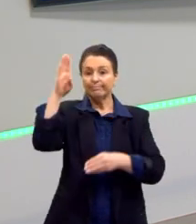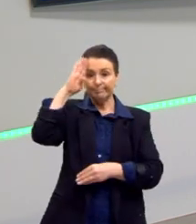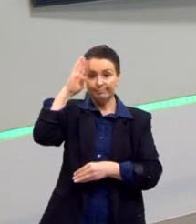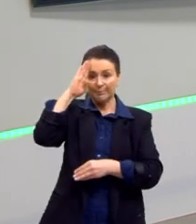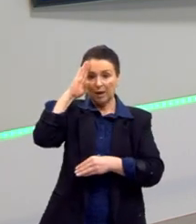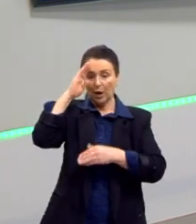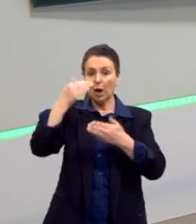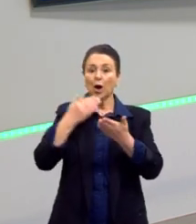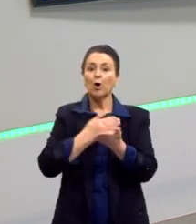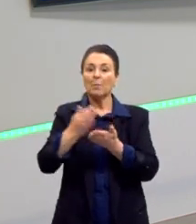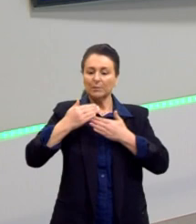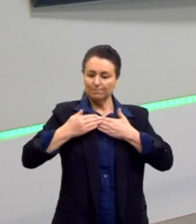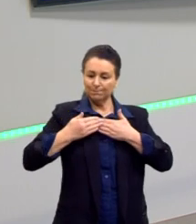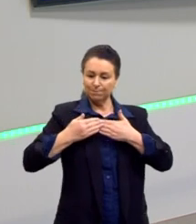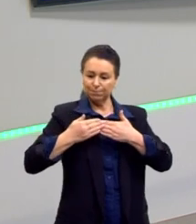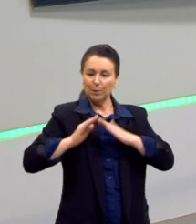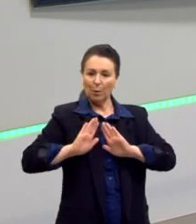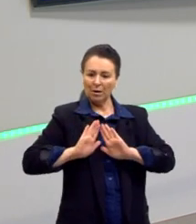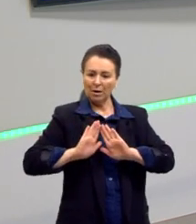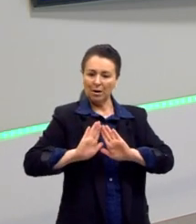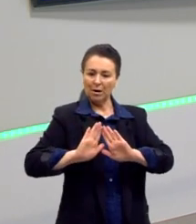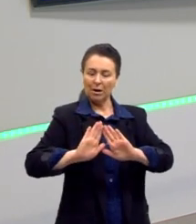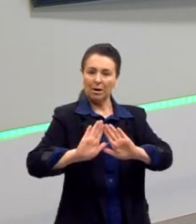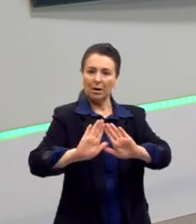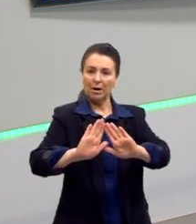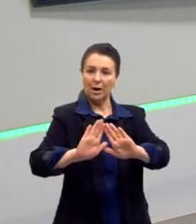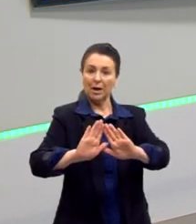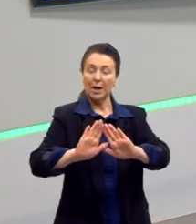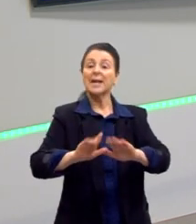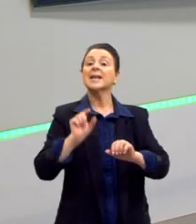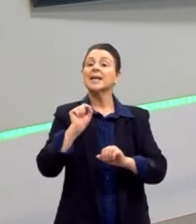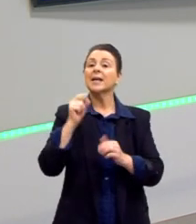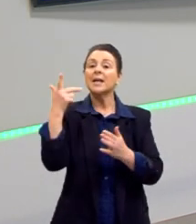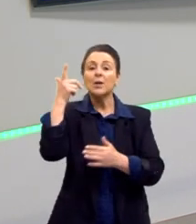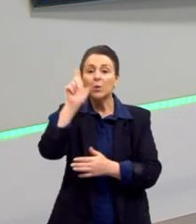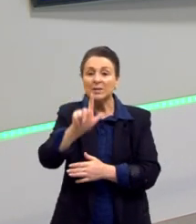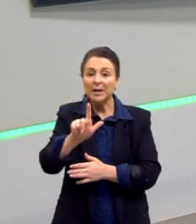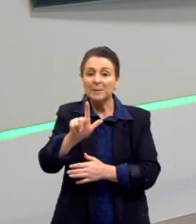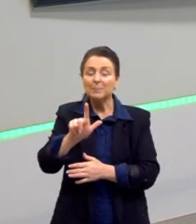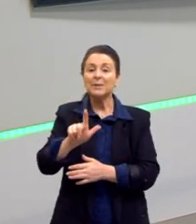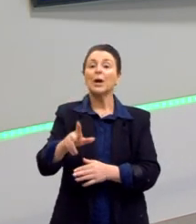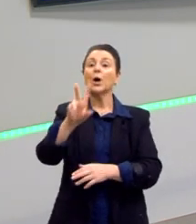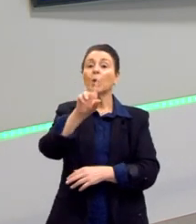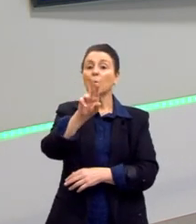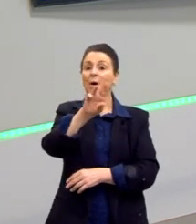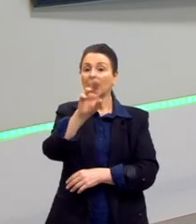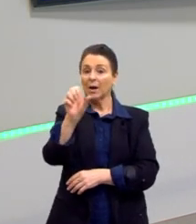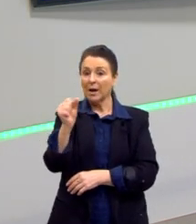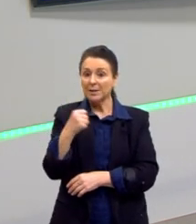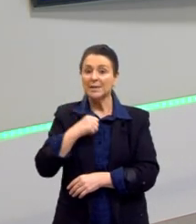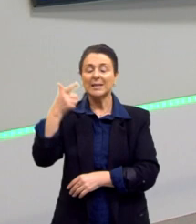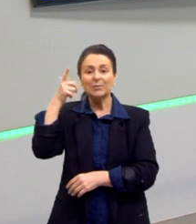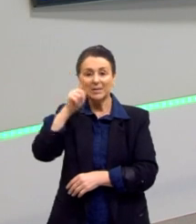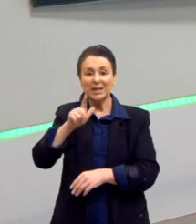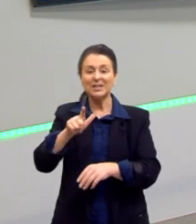nazistas de volta, e no fim vão ser os soviéticos que vão chegar em Berlim, e vão sacramentar a derrota do eixo.